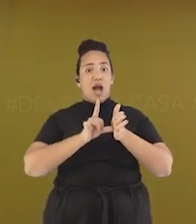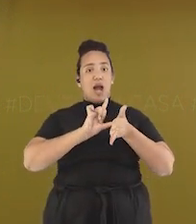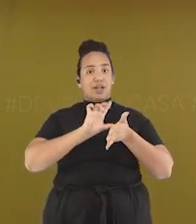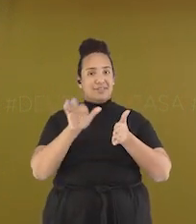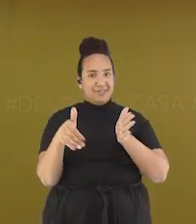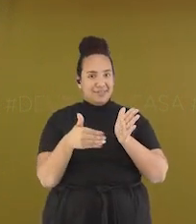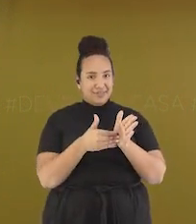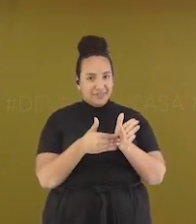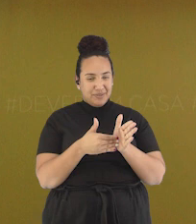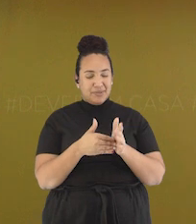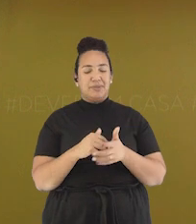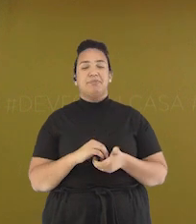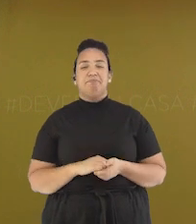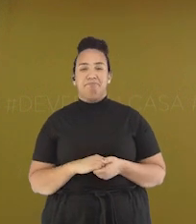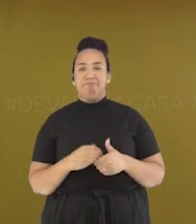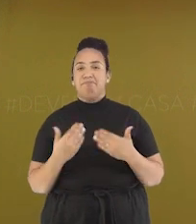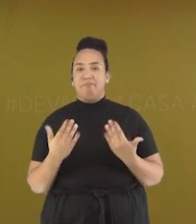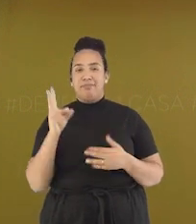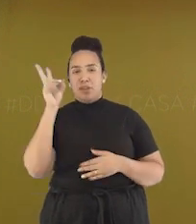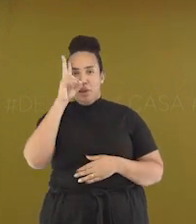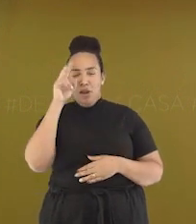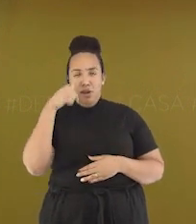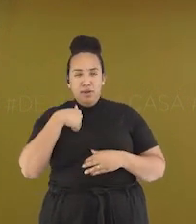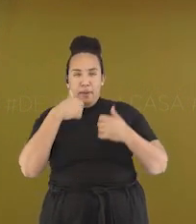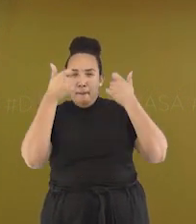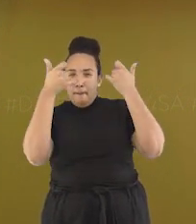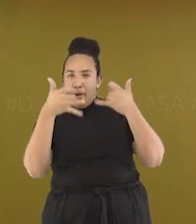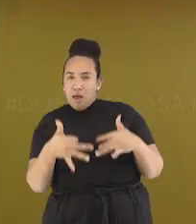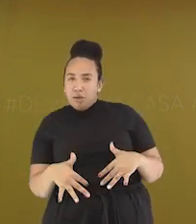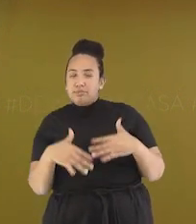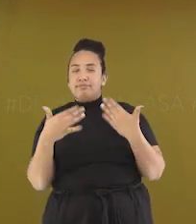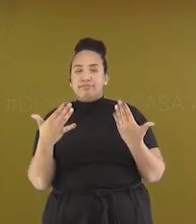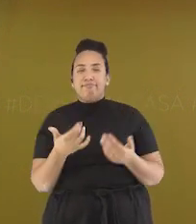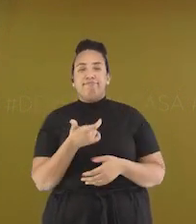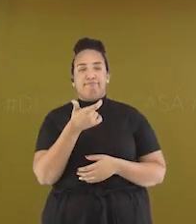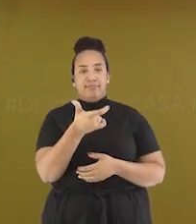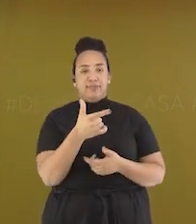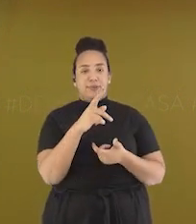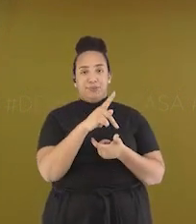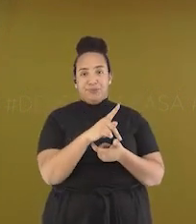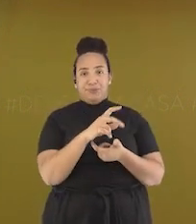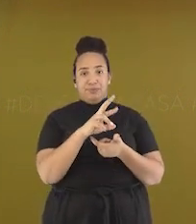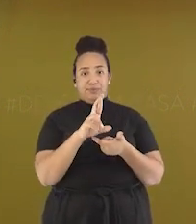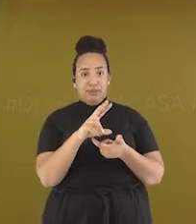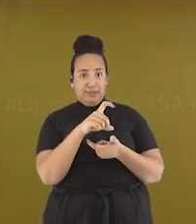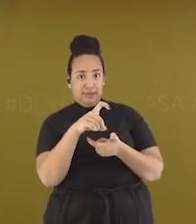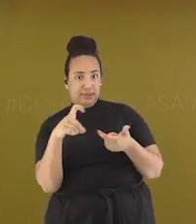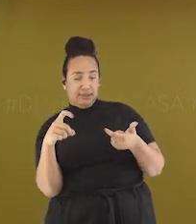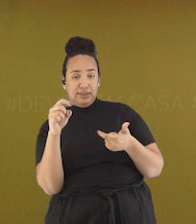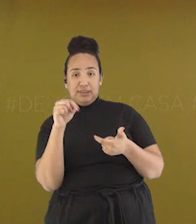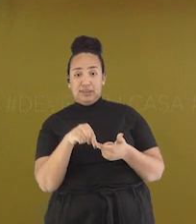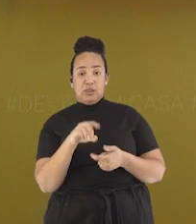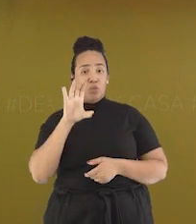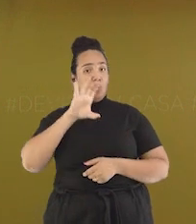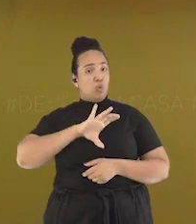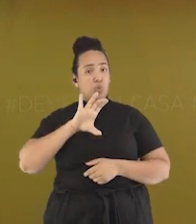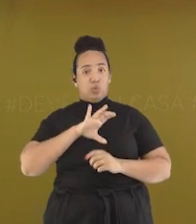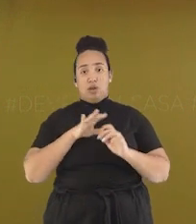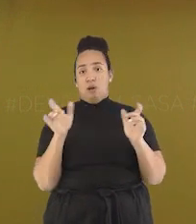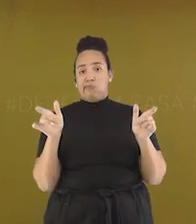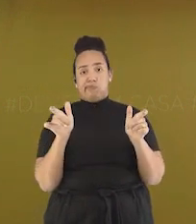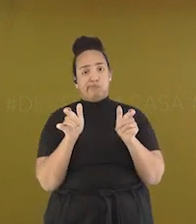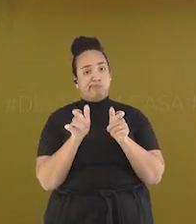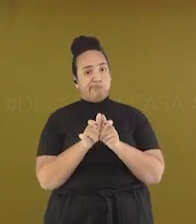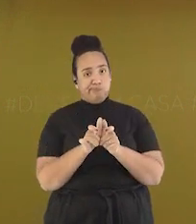sílaba Como eu expliquei no início da aula As palavras paroxítonas São em menor número na língua portuguesa